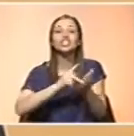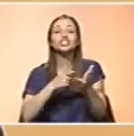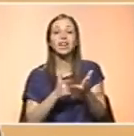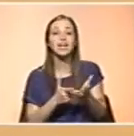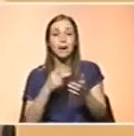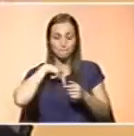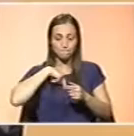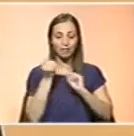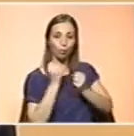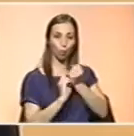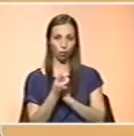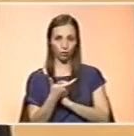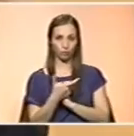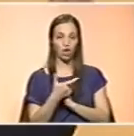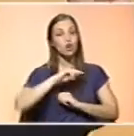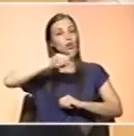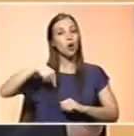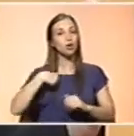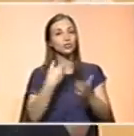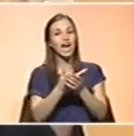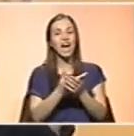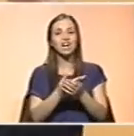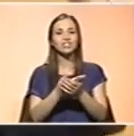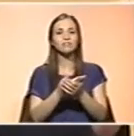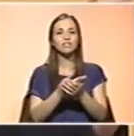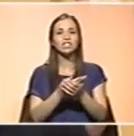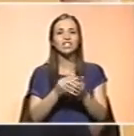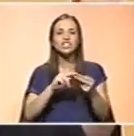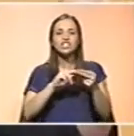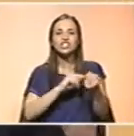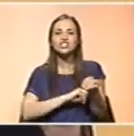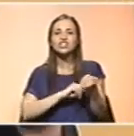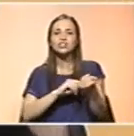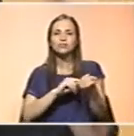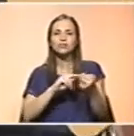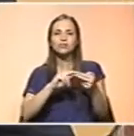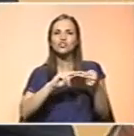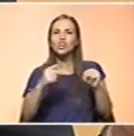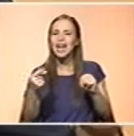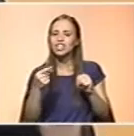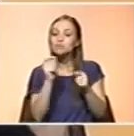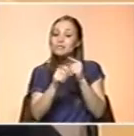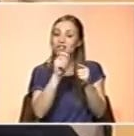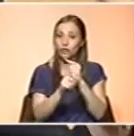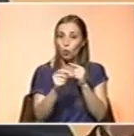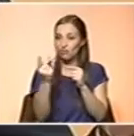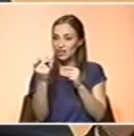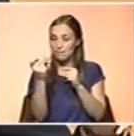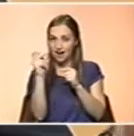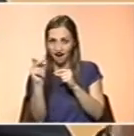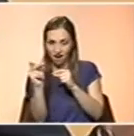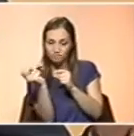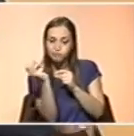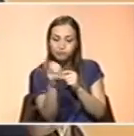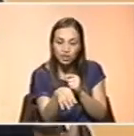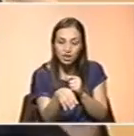em que nós conseguimos introduzir genes específicos da via de síntese, imaginemos, da vitamina A, e passamos a produzir um